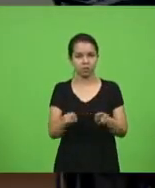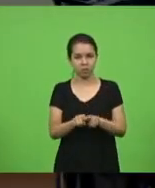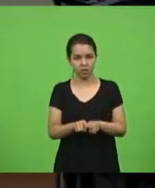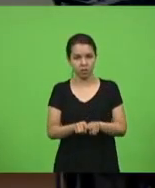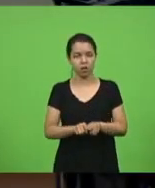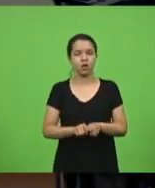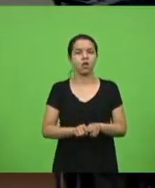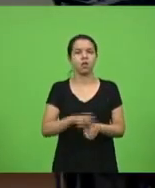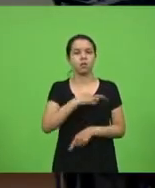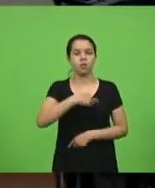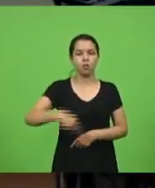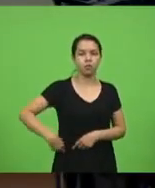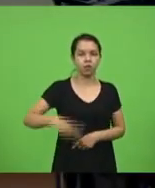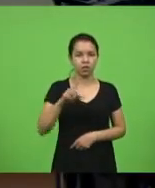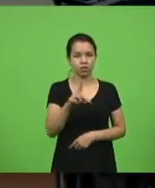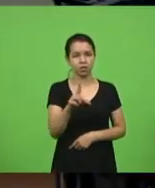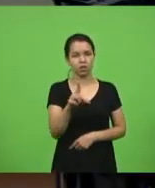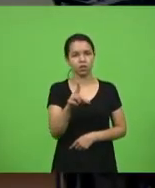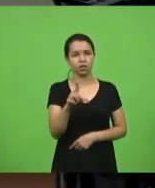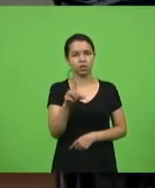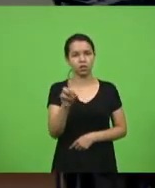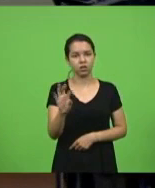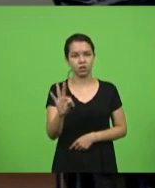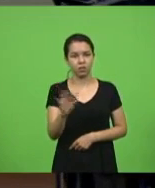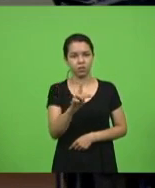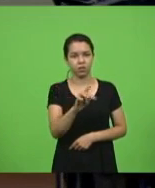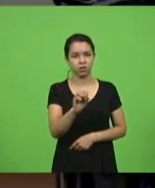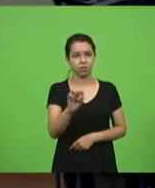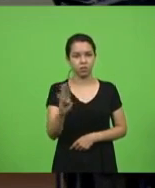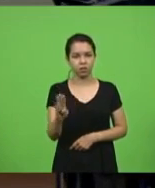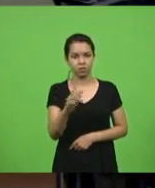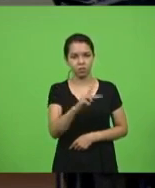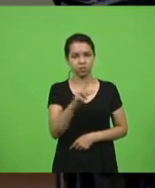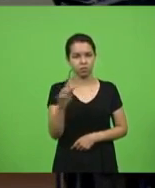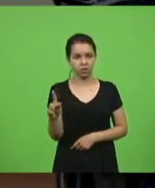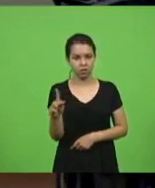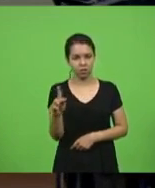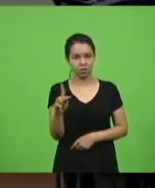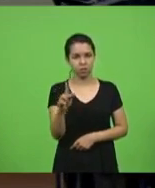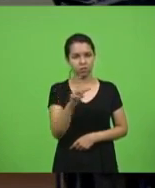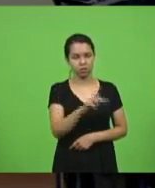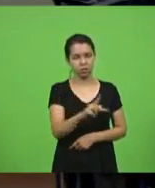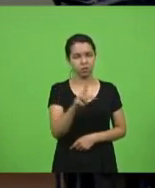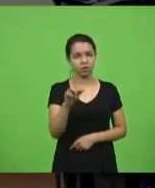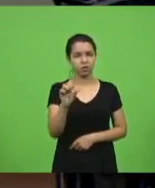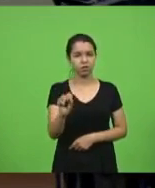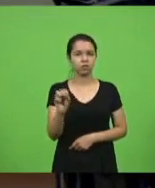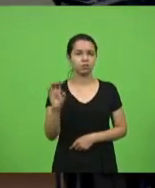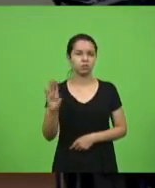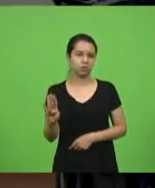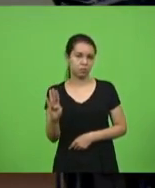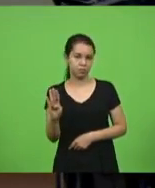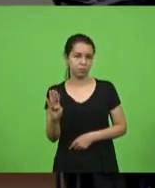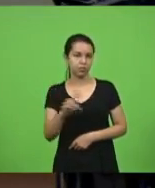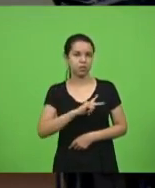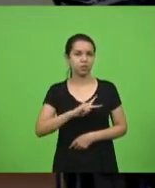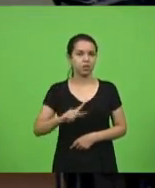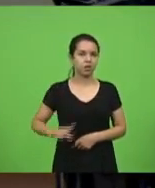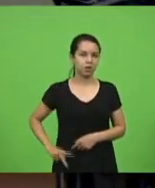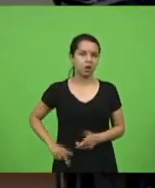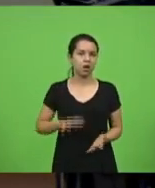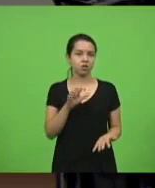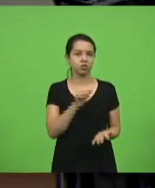republicanos, PDT e PSDB e por último, PP e PSB. Se a presidência tem aqui inscrito